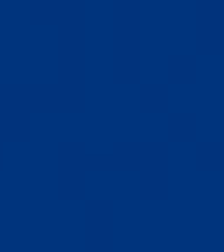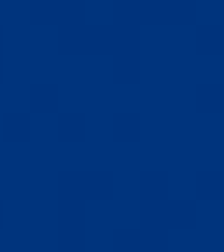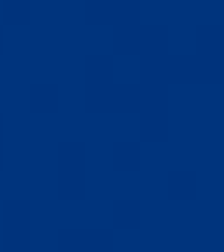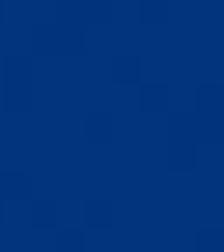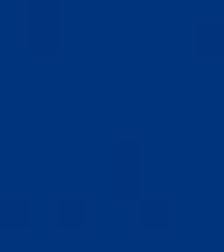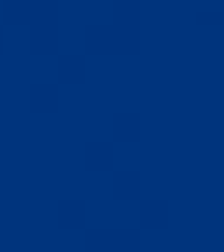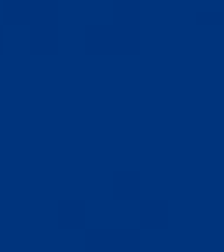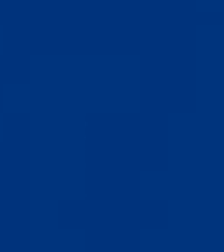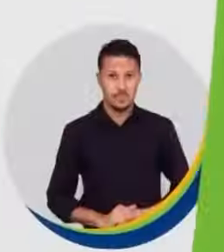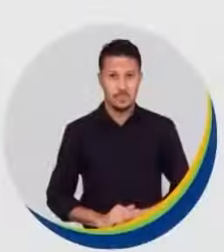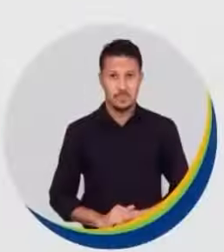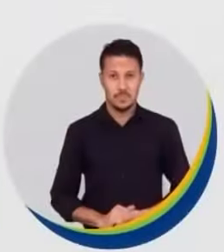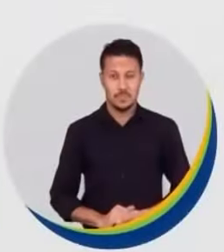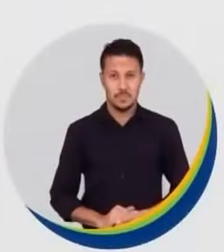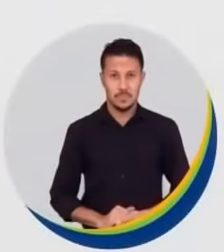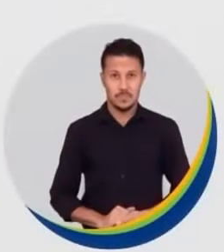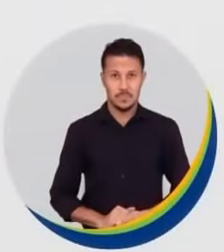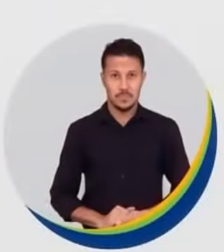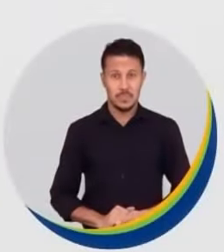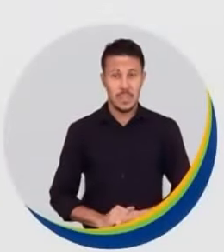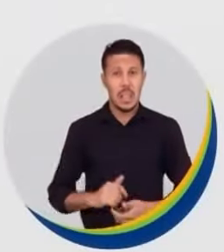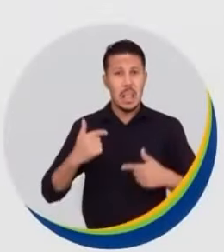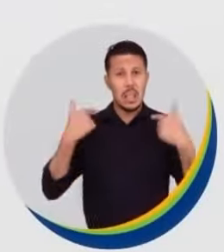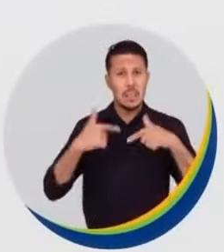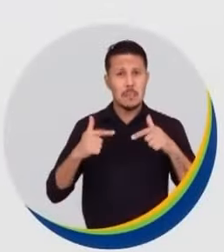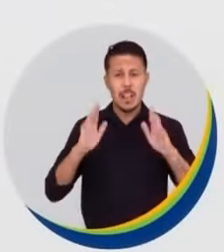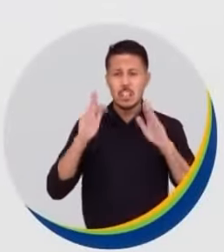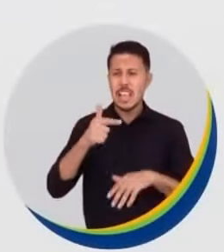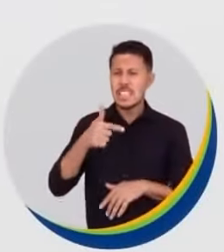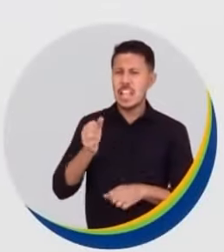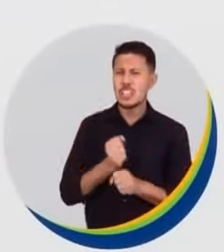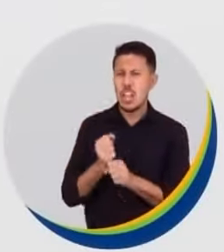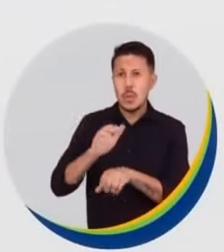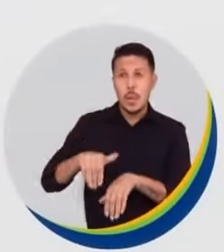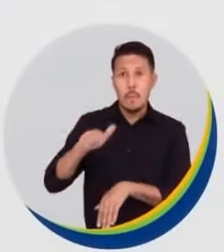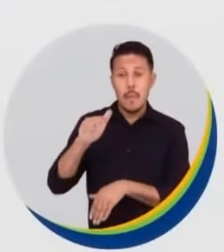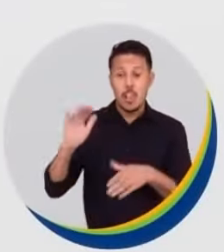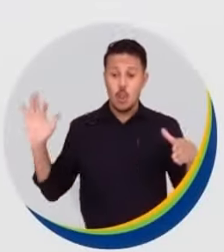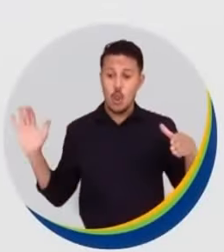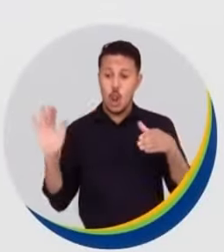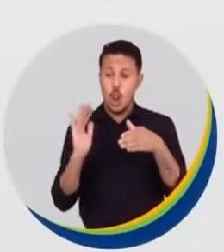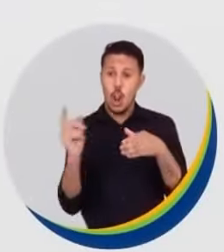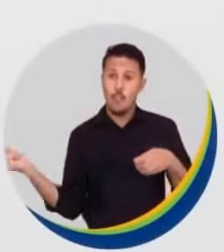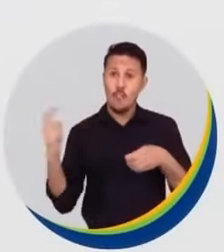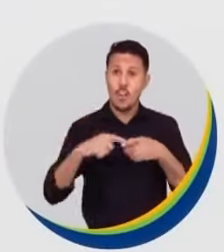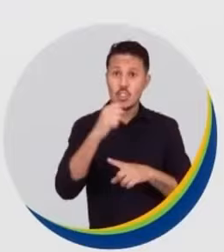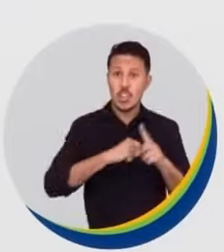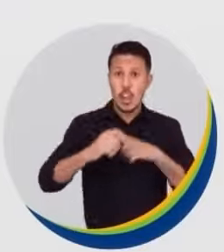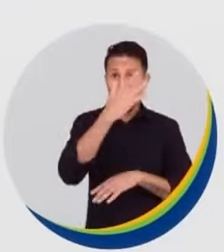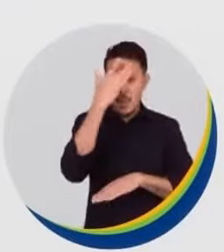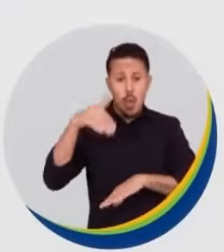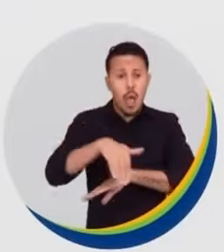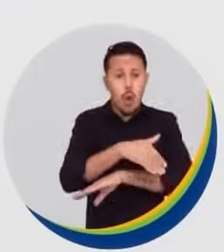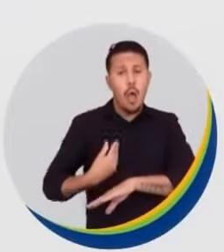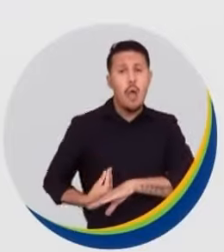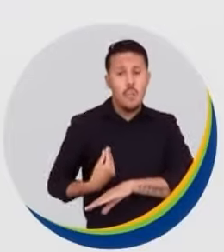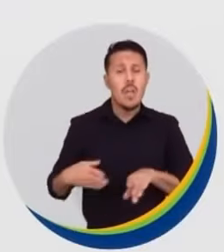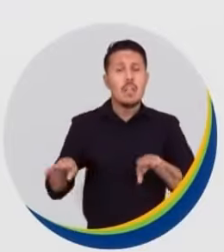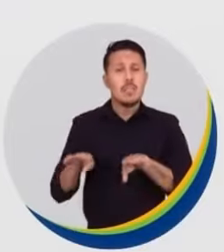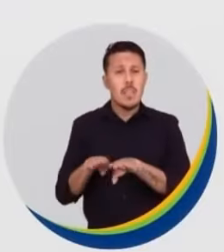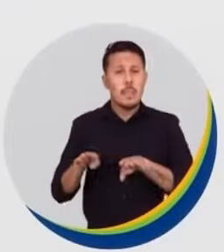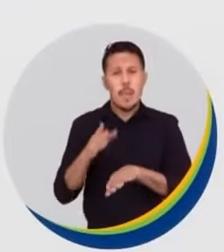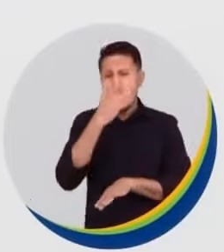Social Democrático. Trabalho há mais de sete anos pela ressocialização de moradores em situação de rua e na recuperação de